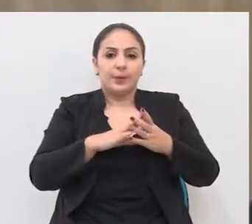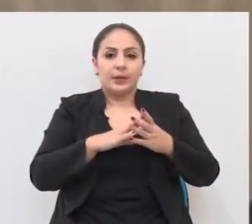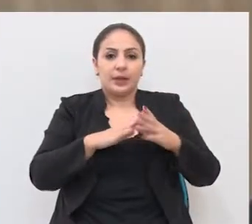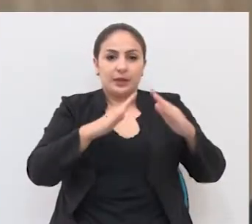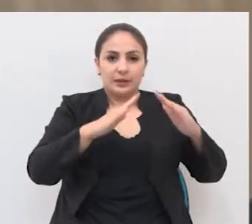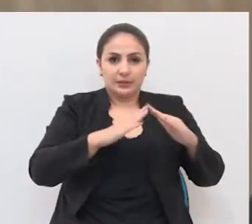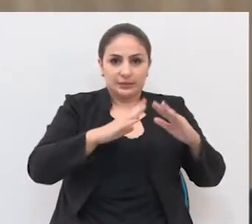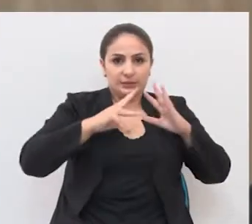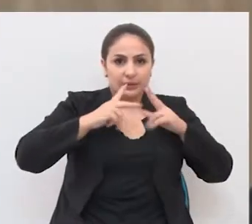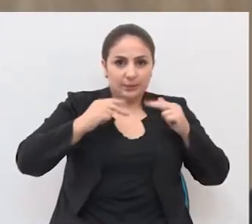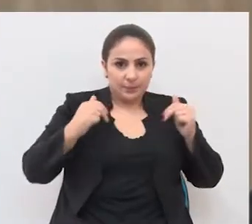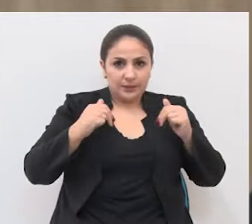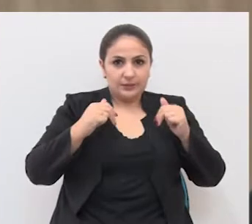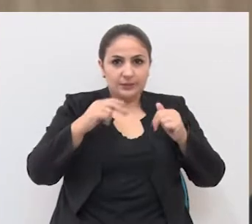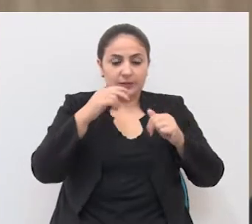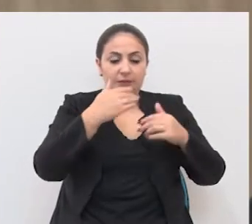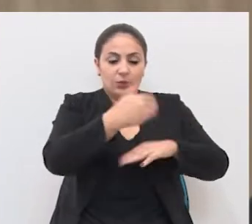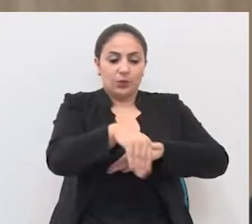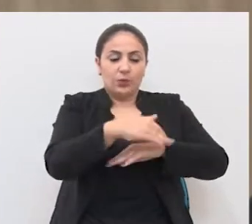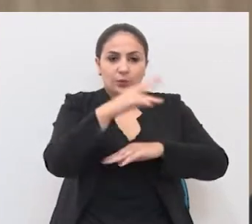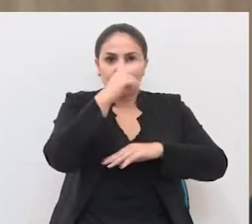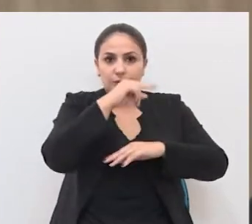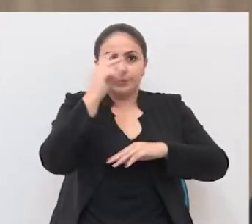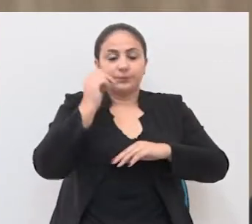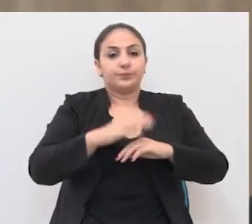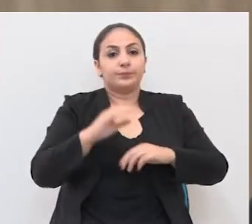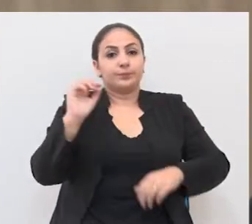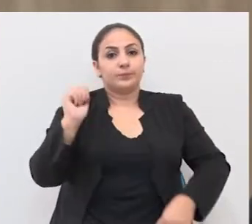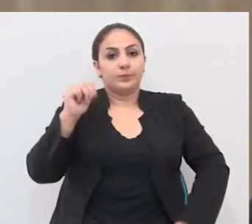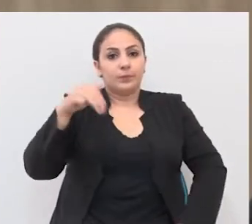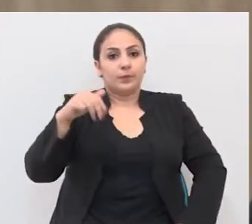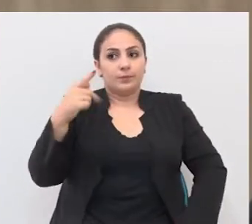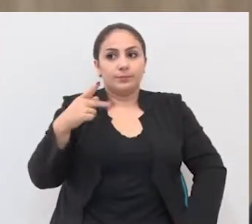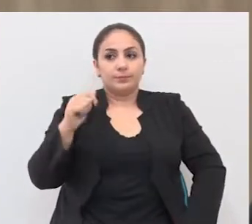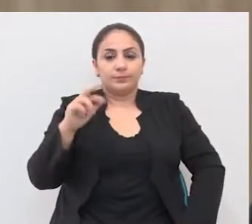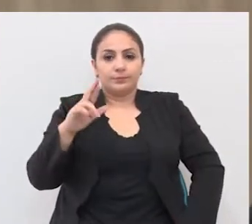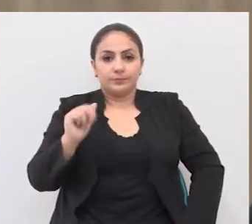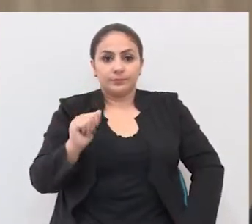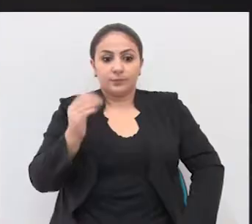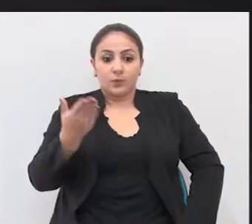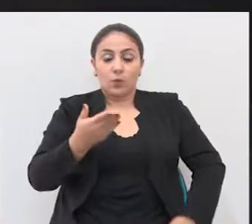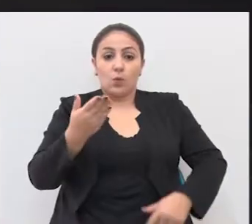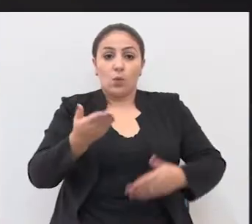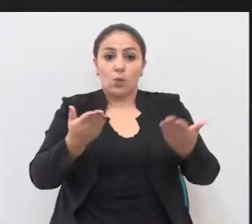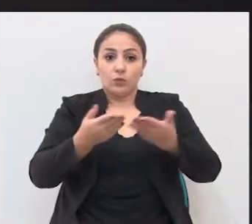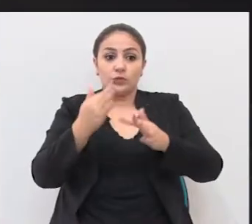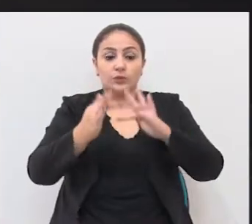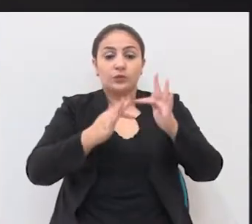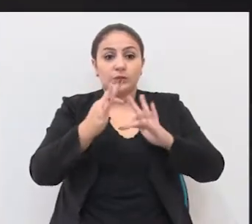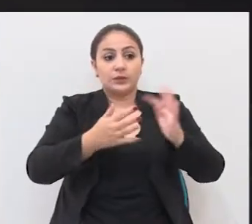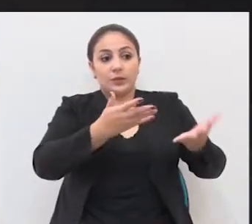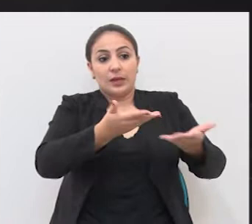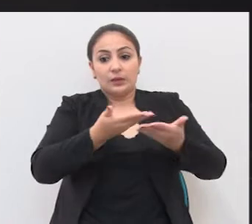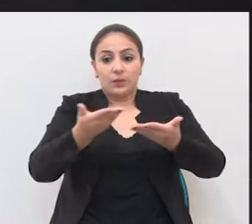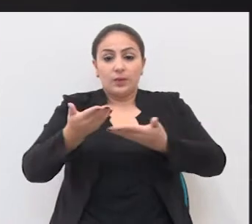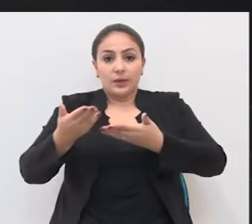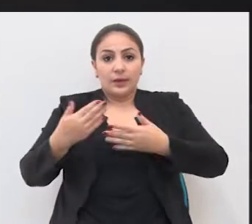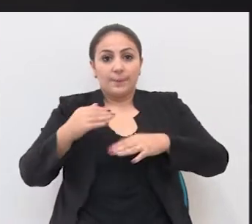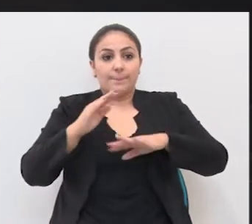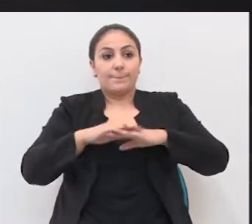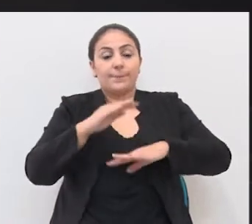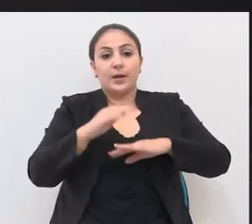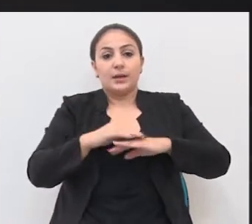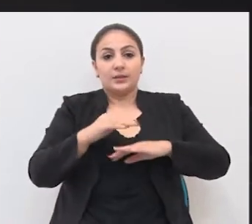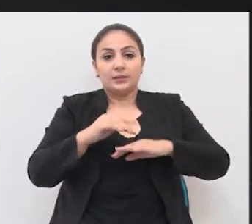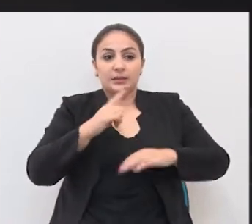responsável pelo abrigo dos animais de rua do município. A Ampara hoje tem a função de albergar, abrigar